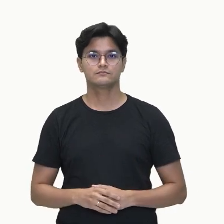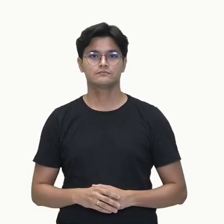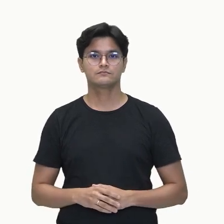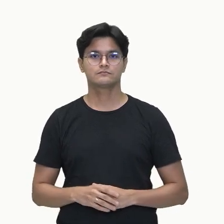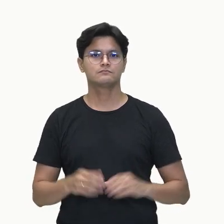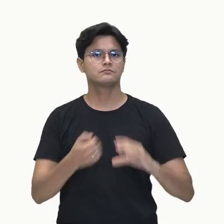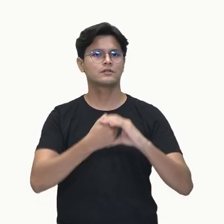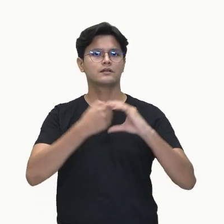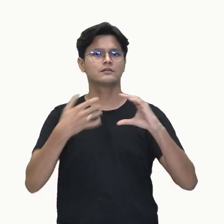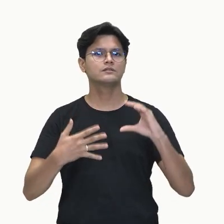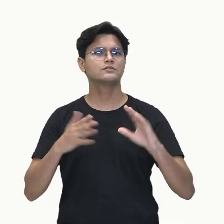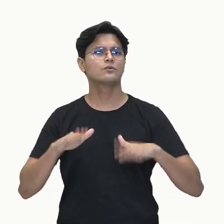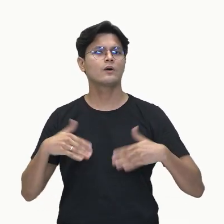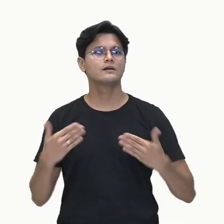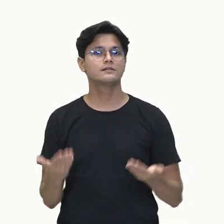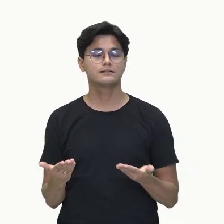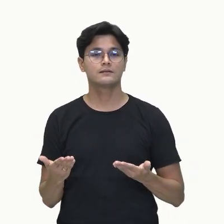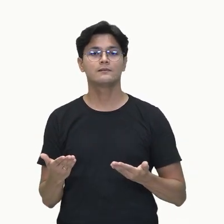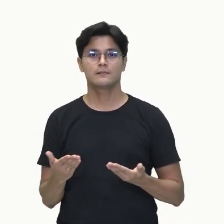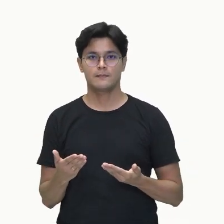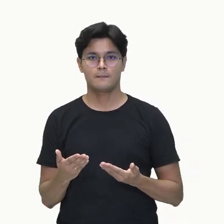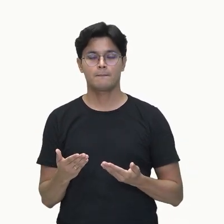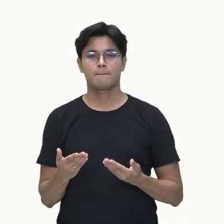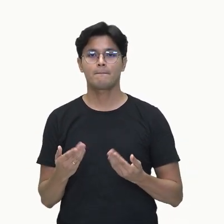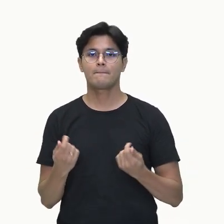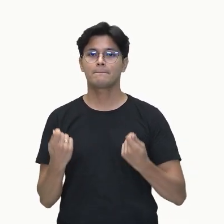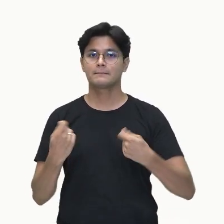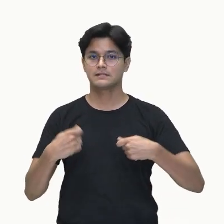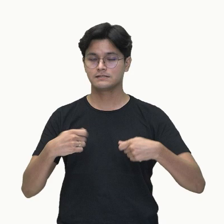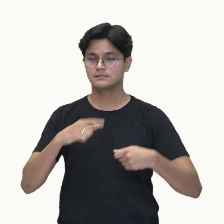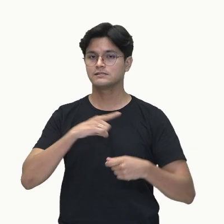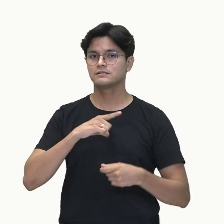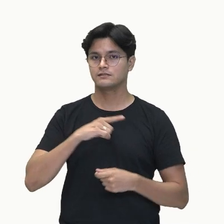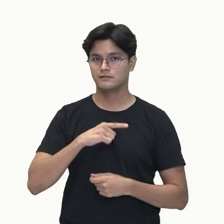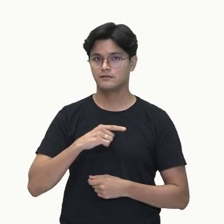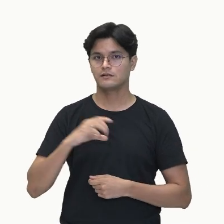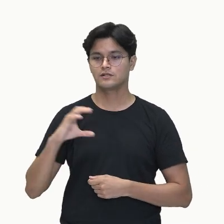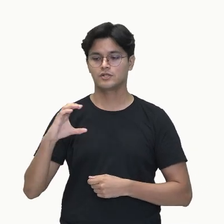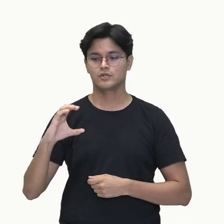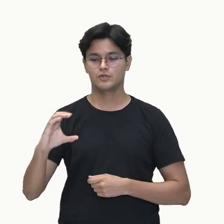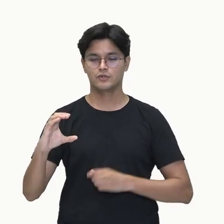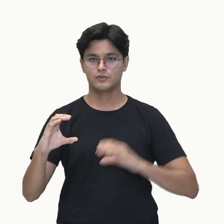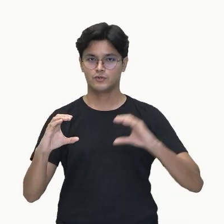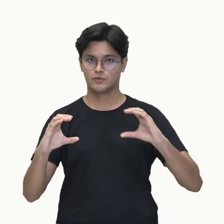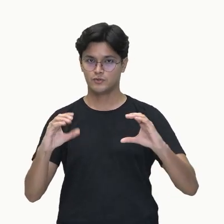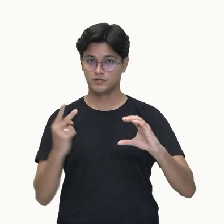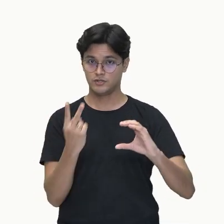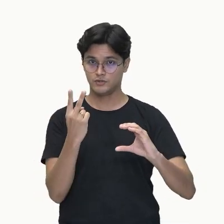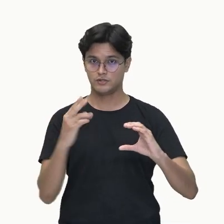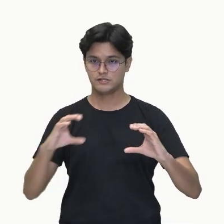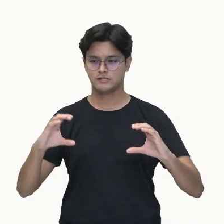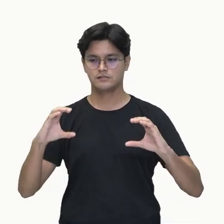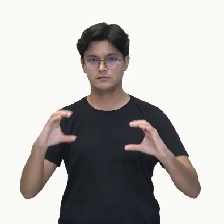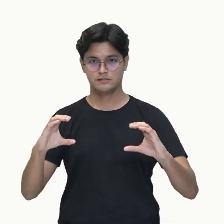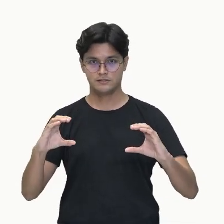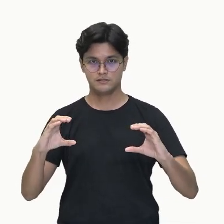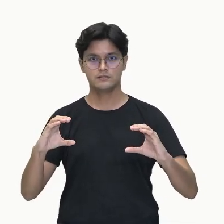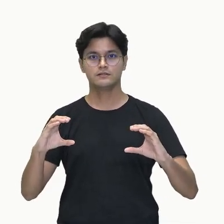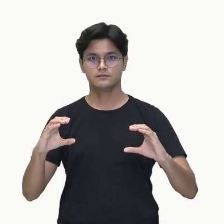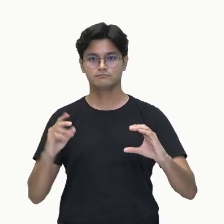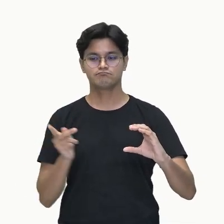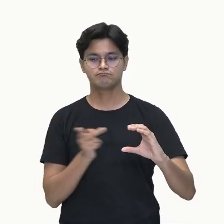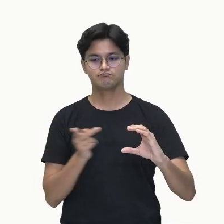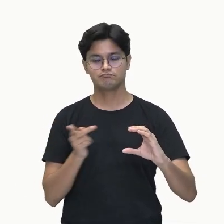características? Que pelo menos dois carbonos do ciclo apresentem